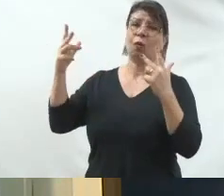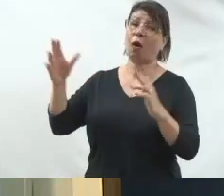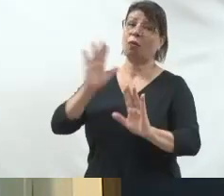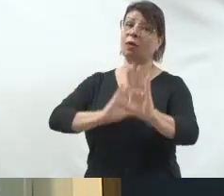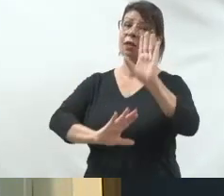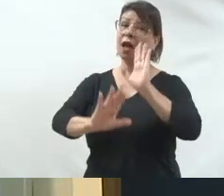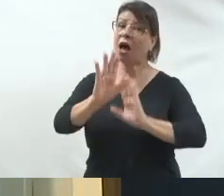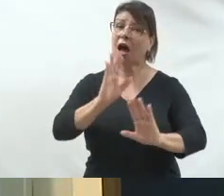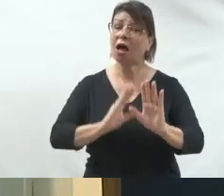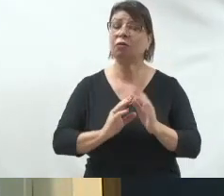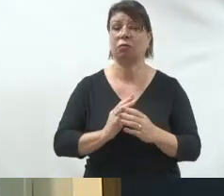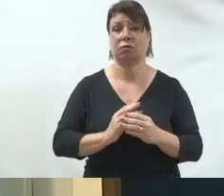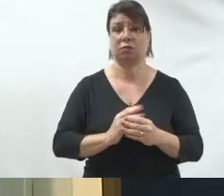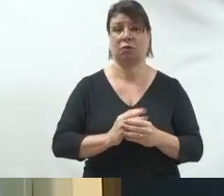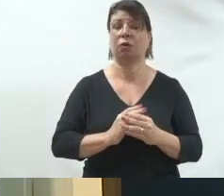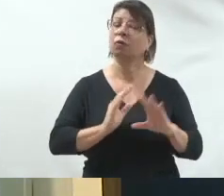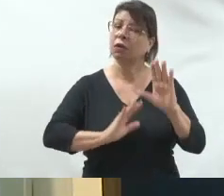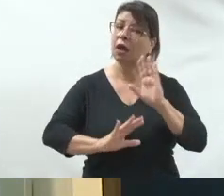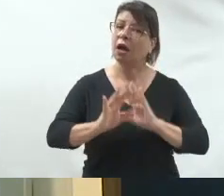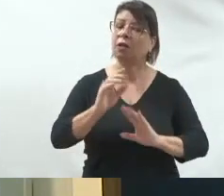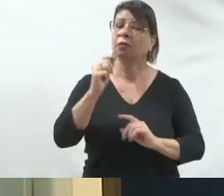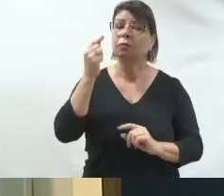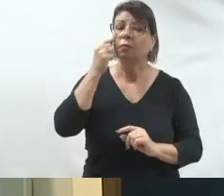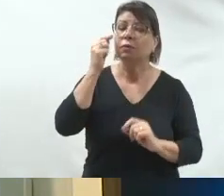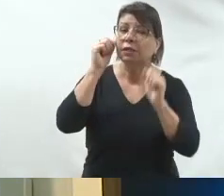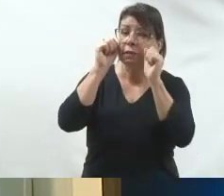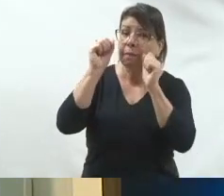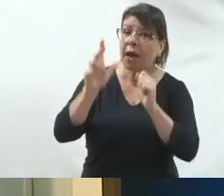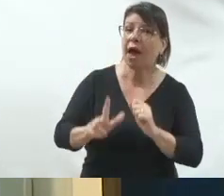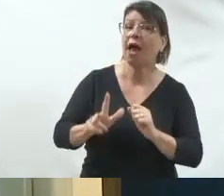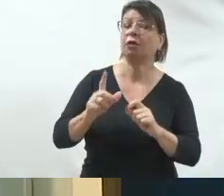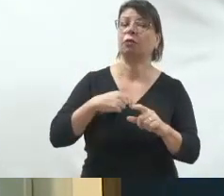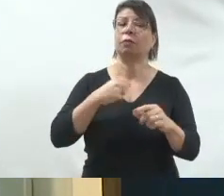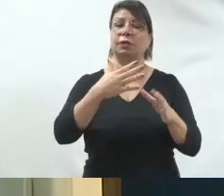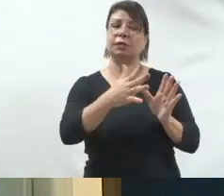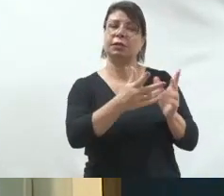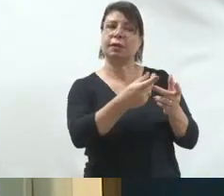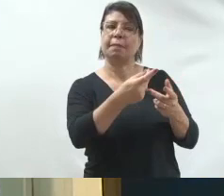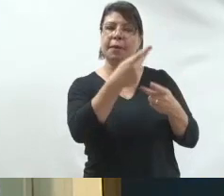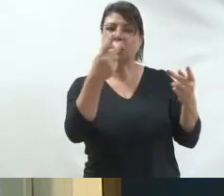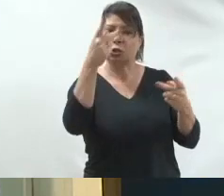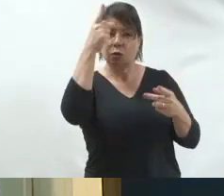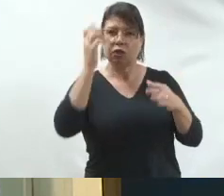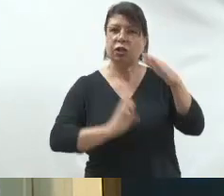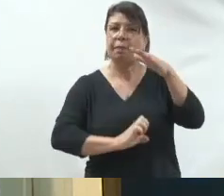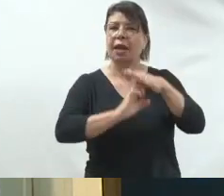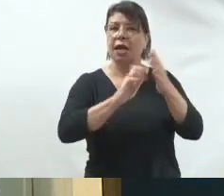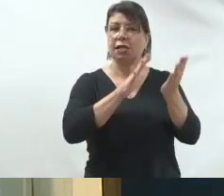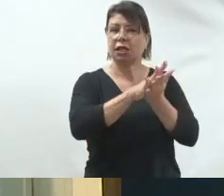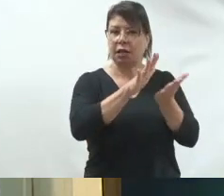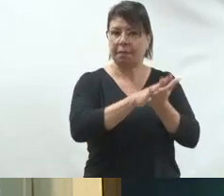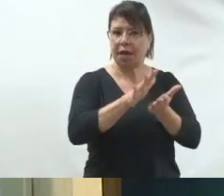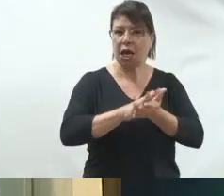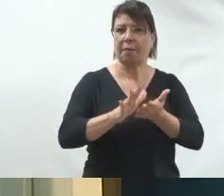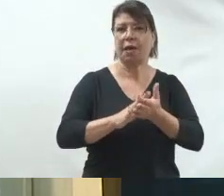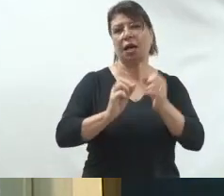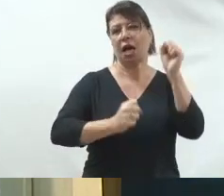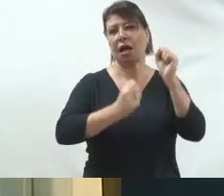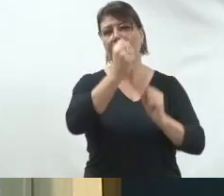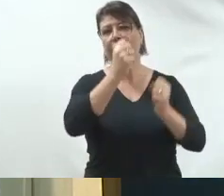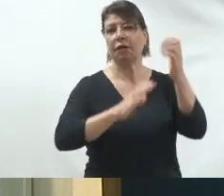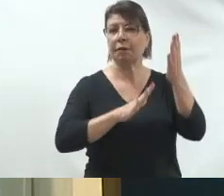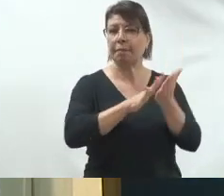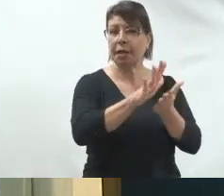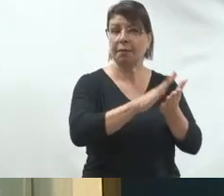A gente não tem atalhos dentro da política. Então, muito cuidado com esses pacotes que oferecem agora no período da campanha. E, às vezes, vem essa